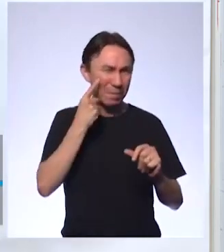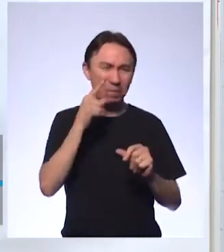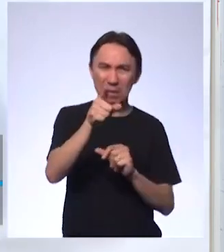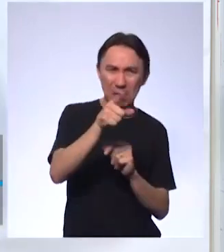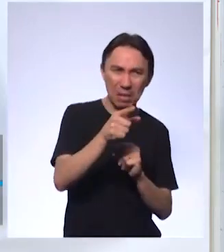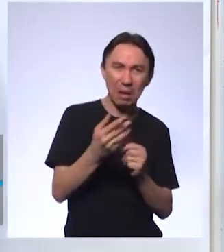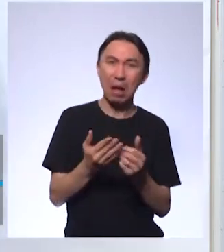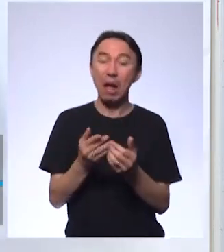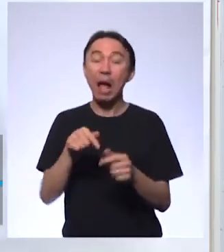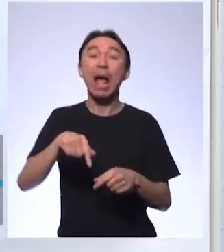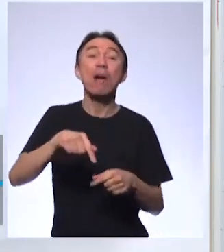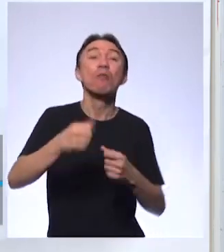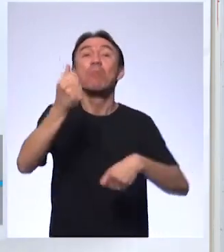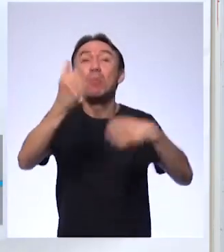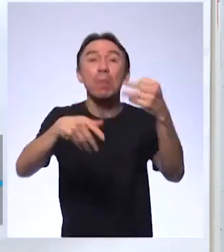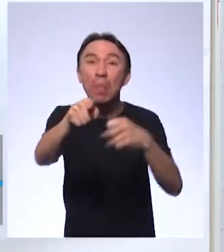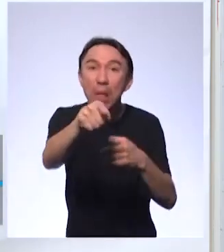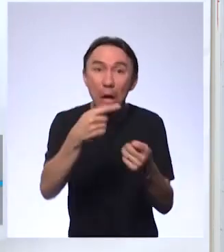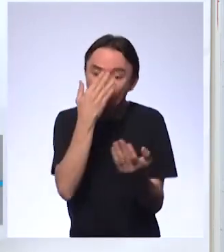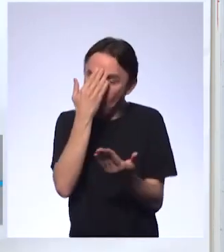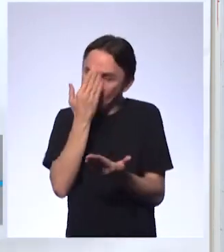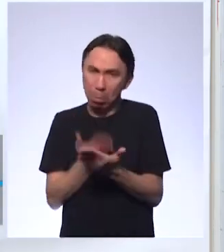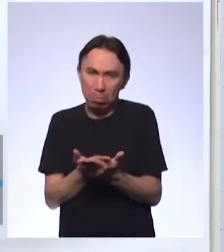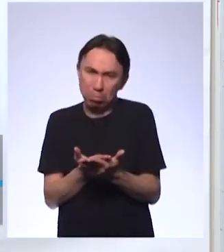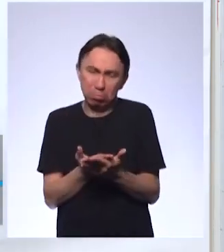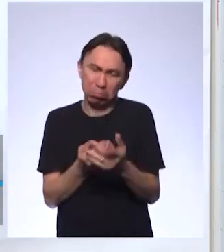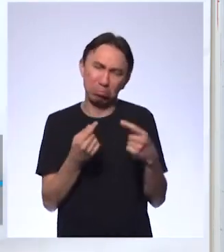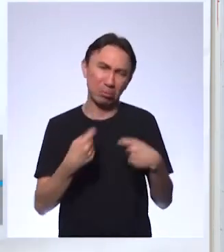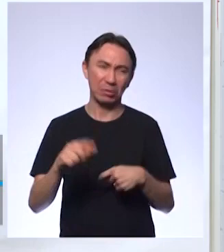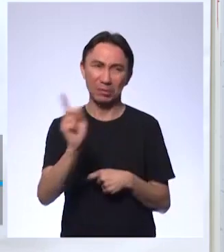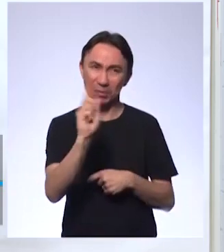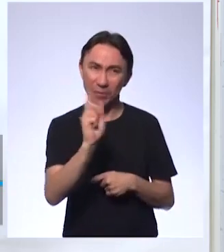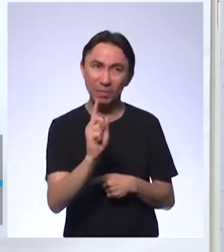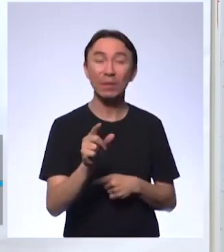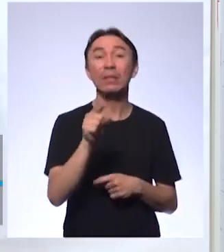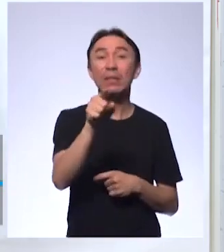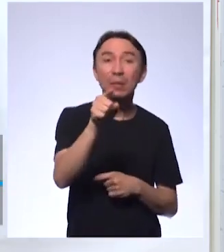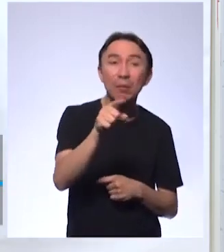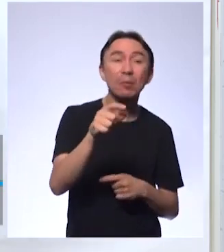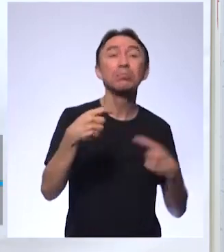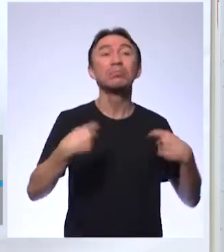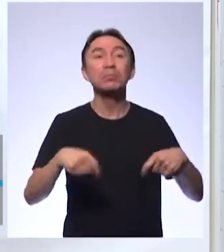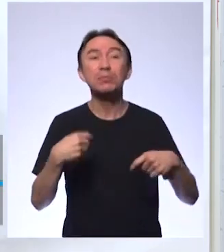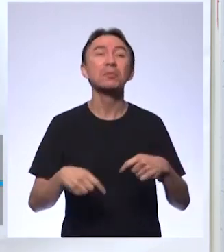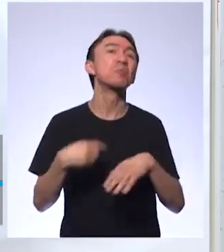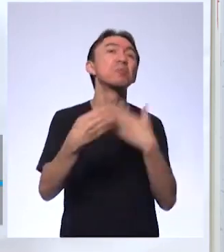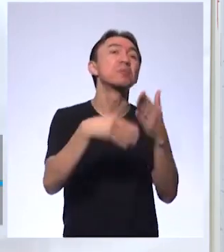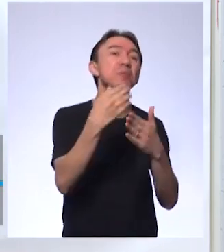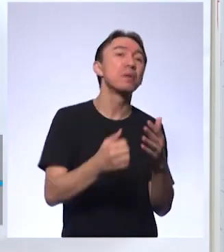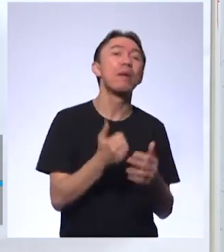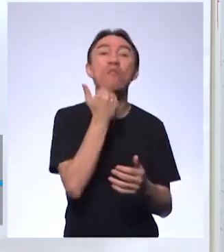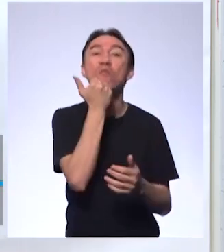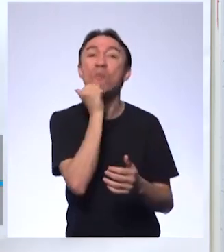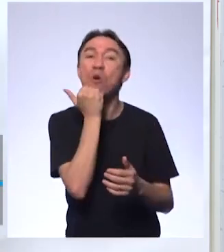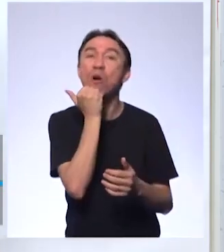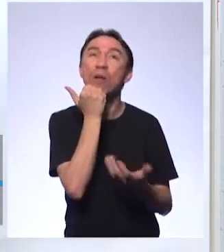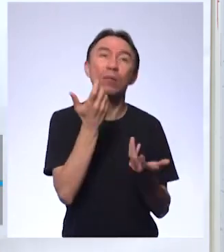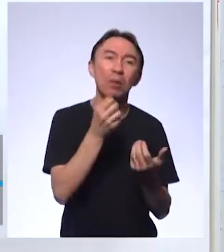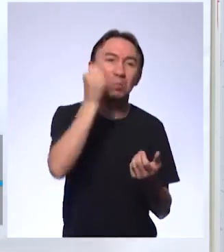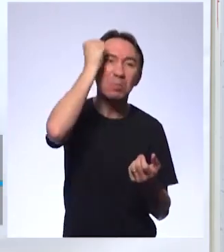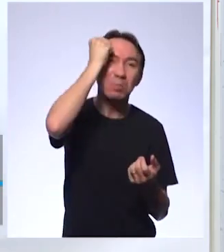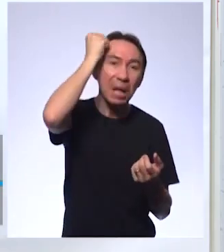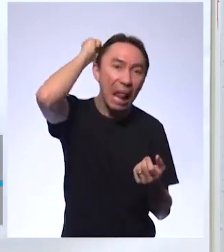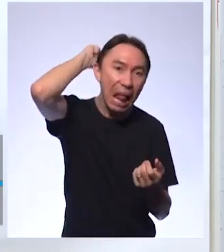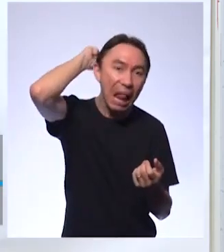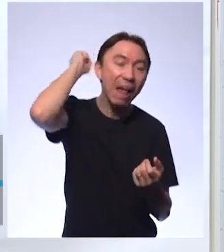em nada que está sendo falado aqui. Cada um tem suas convicções. Mas você tem que saber, se você for fazer uma prova de ciências, um vestibular, você tem que saber o que